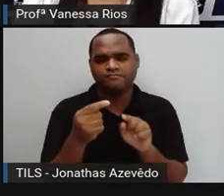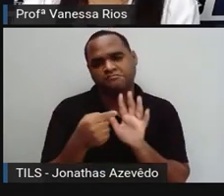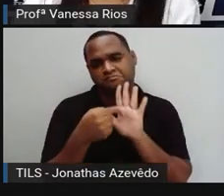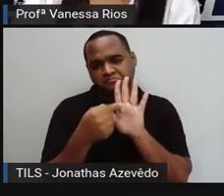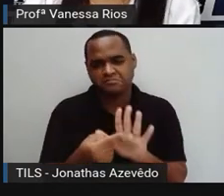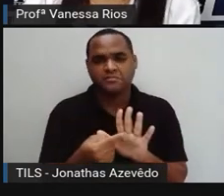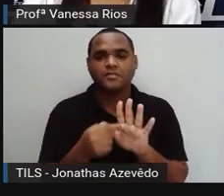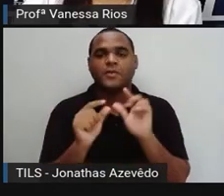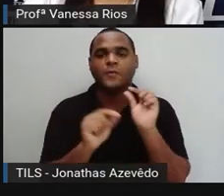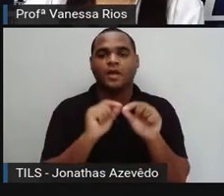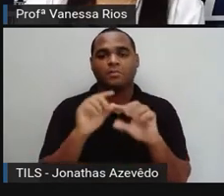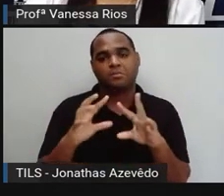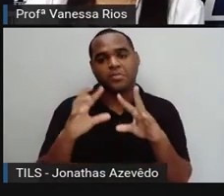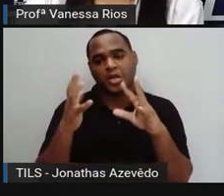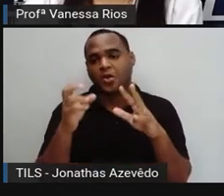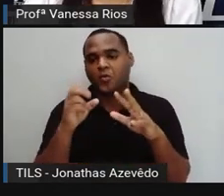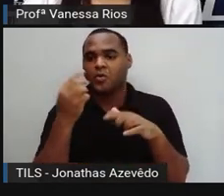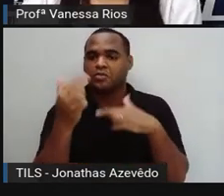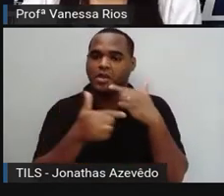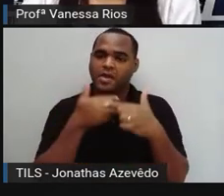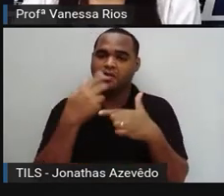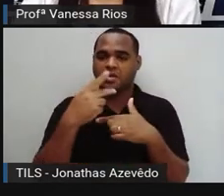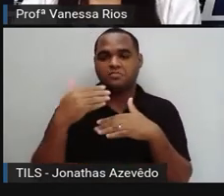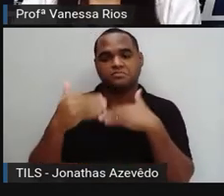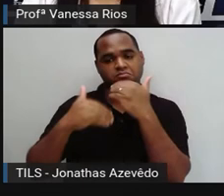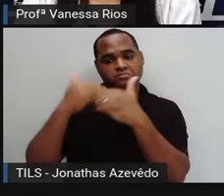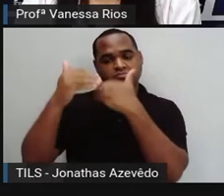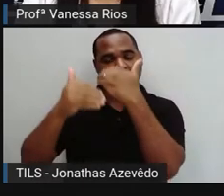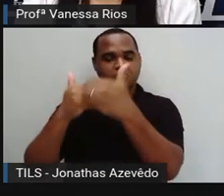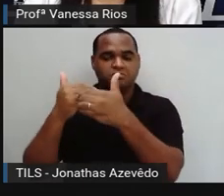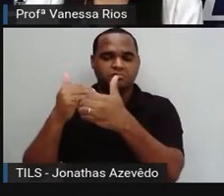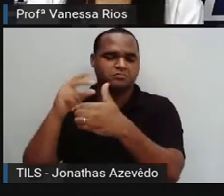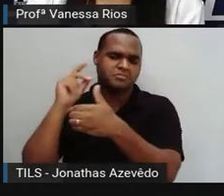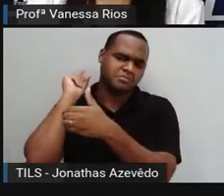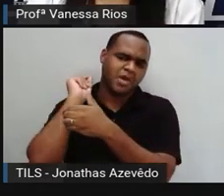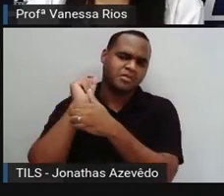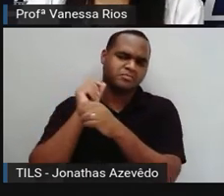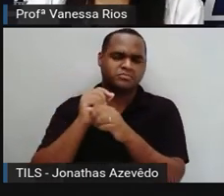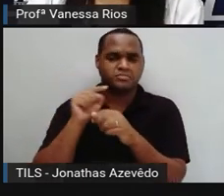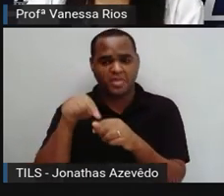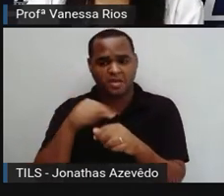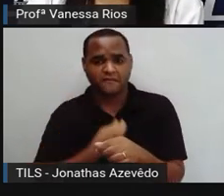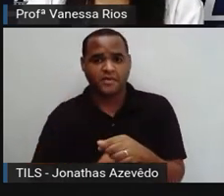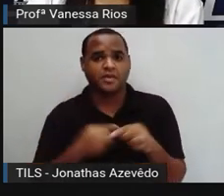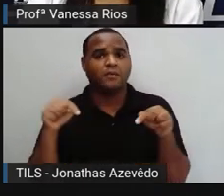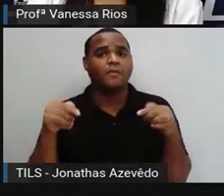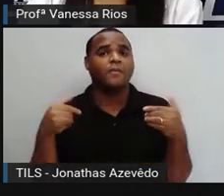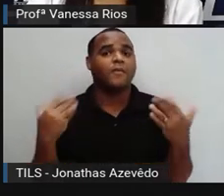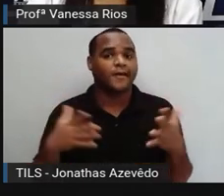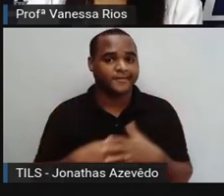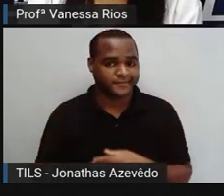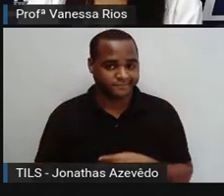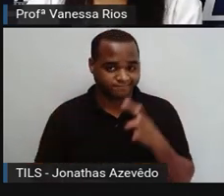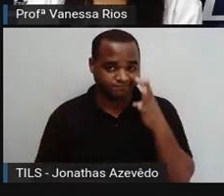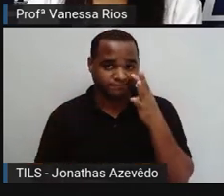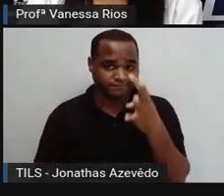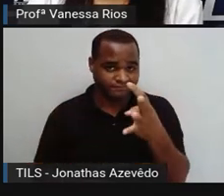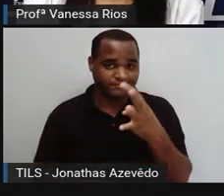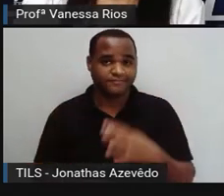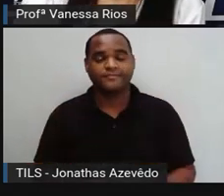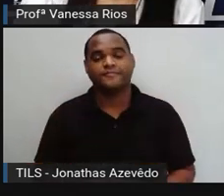acontecimento ou uma atividade desenvolvida num tempo. Presente ou passado? Estão atentos?